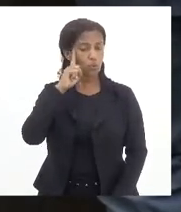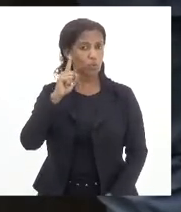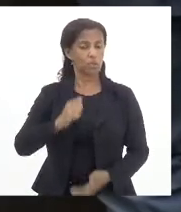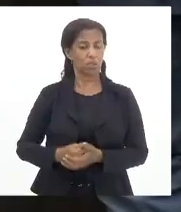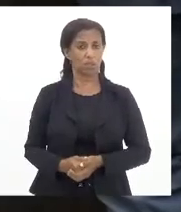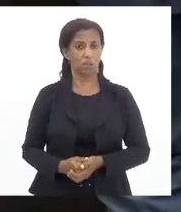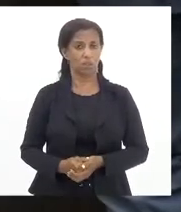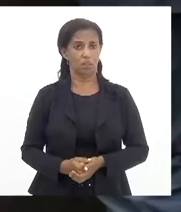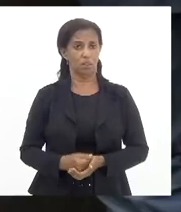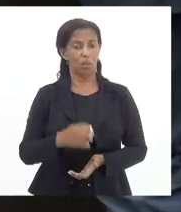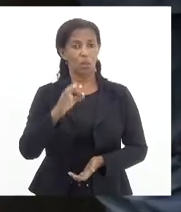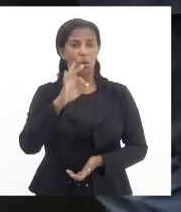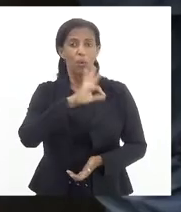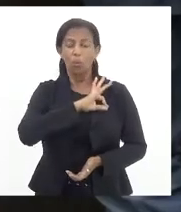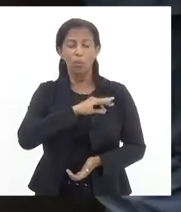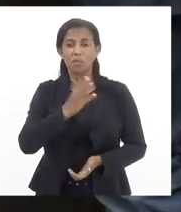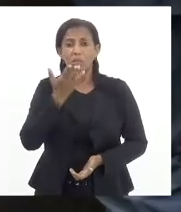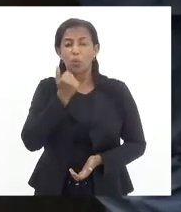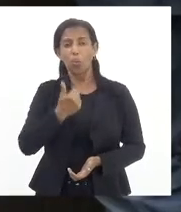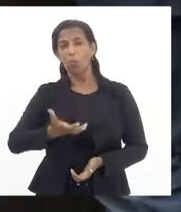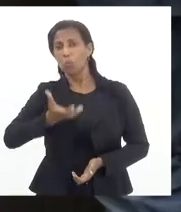O policial não come só no final do ano.